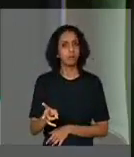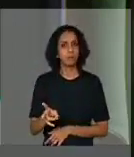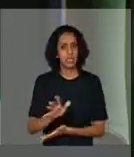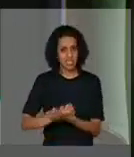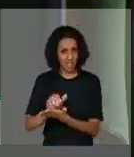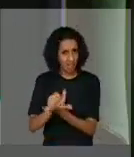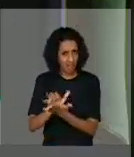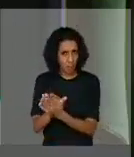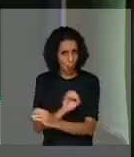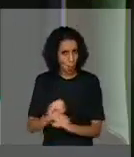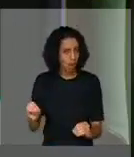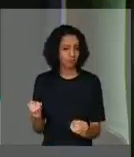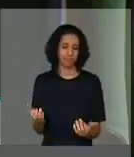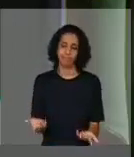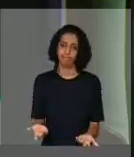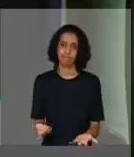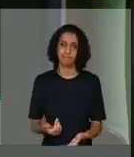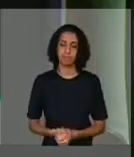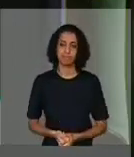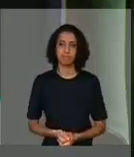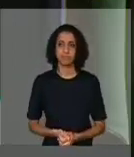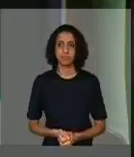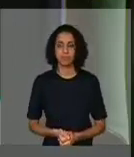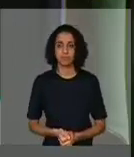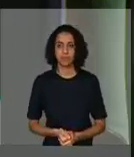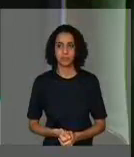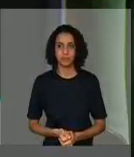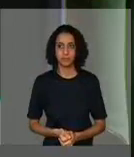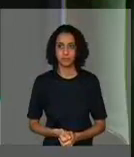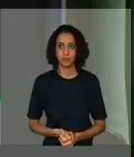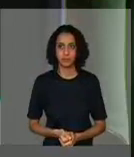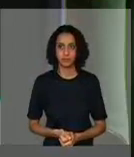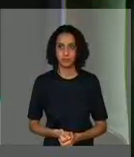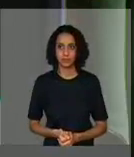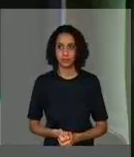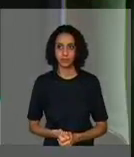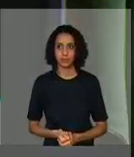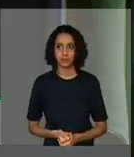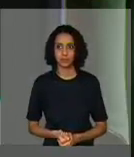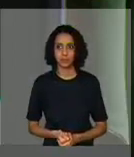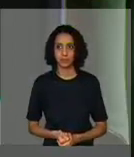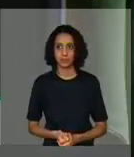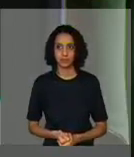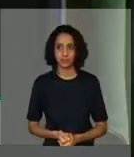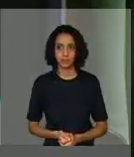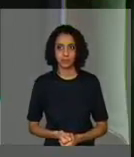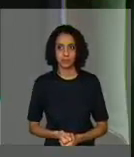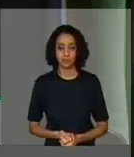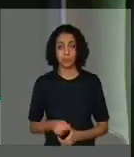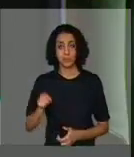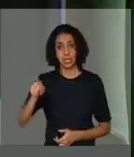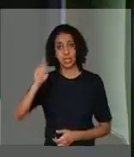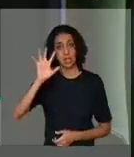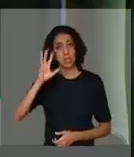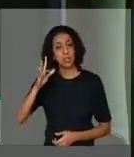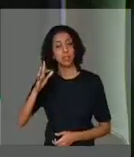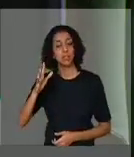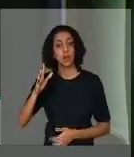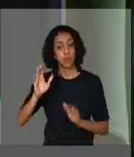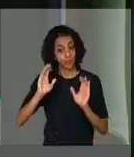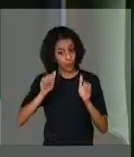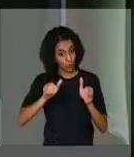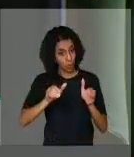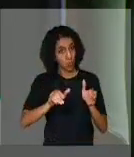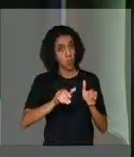pena. Embora essa decisão, ela seja RH símbolo, ou seja, ela se atenha ao caso do ex